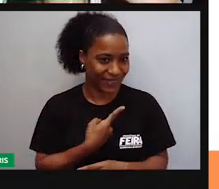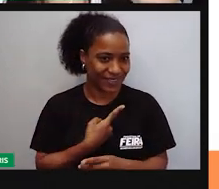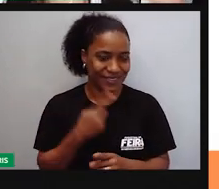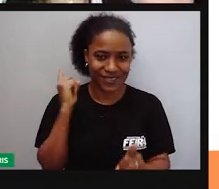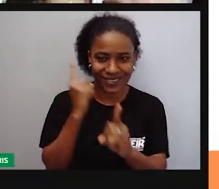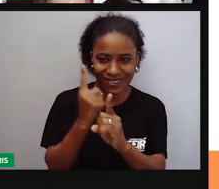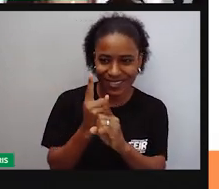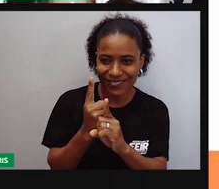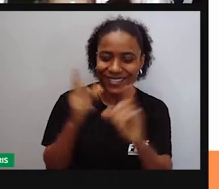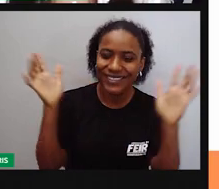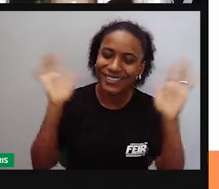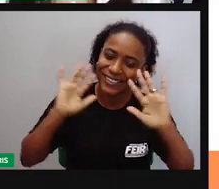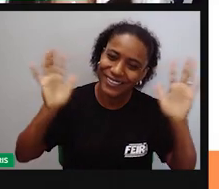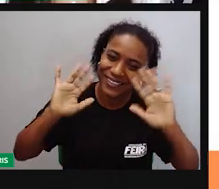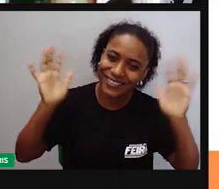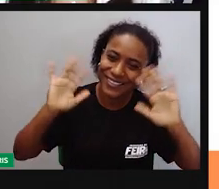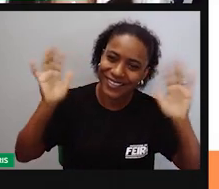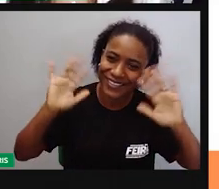Tchau, tchau. Viu, turma?